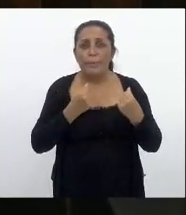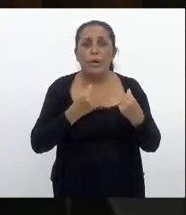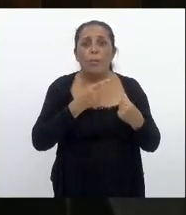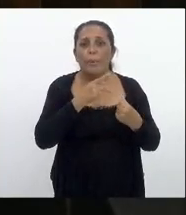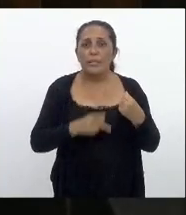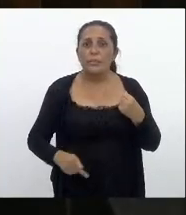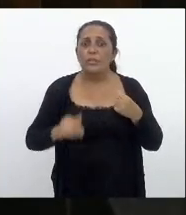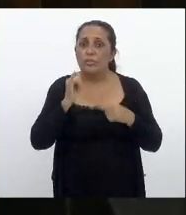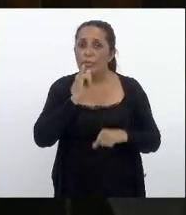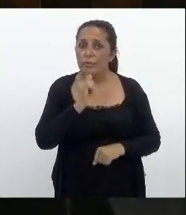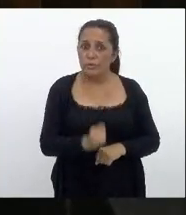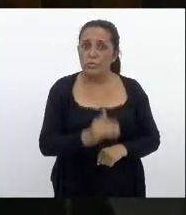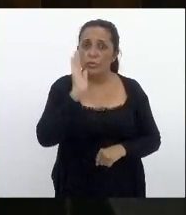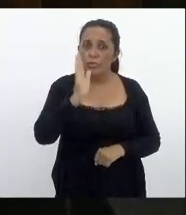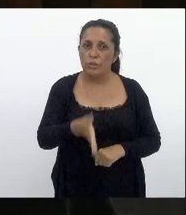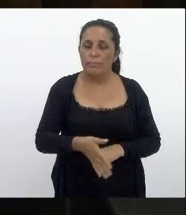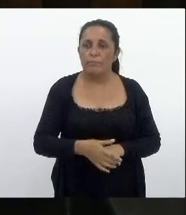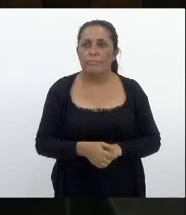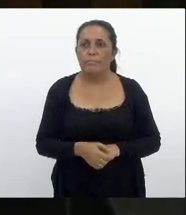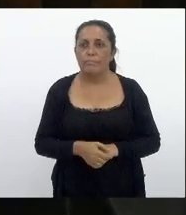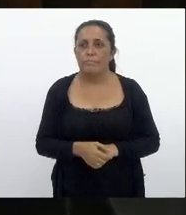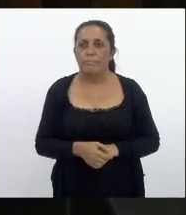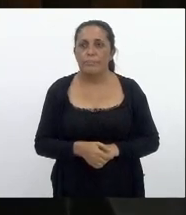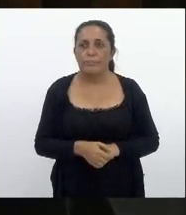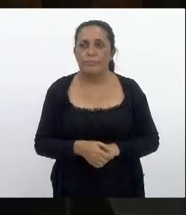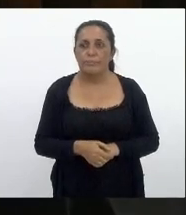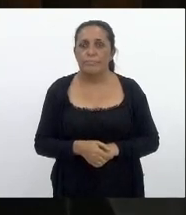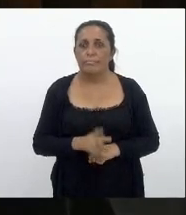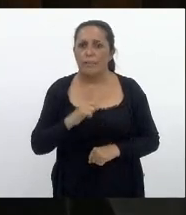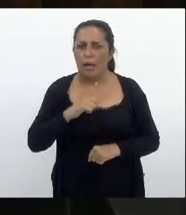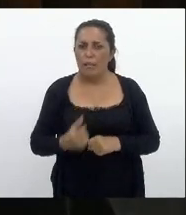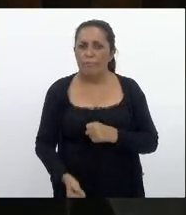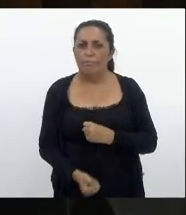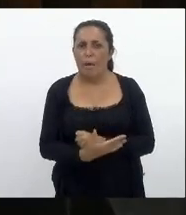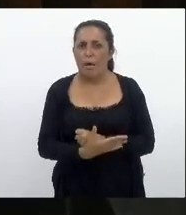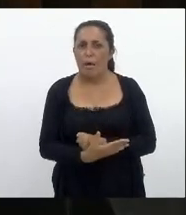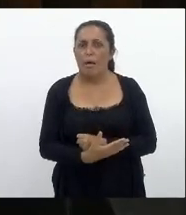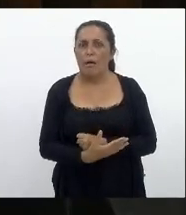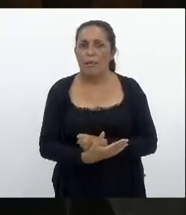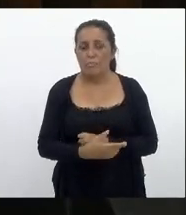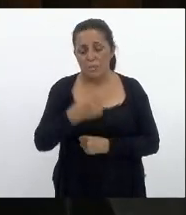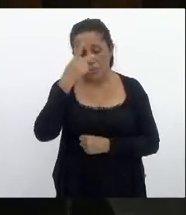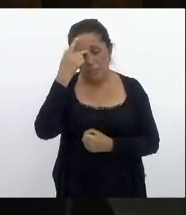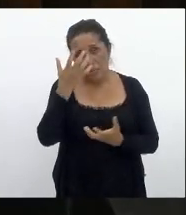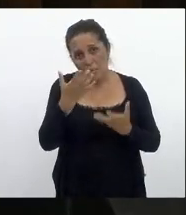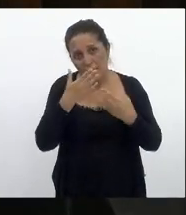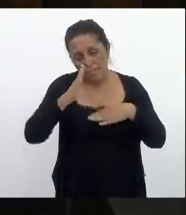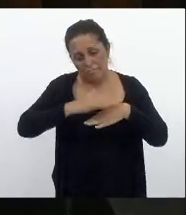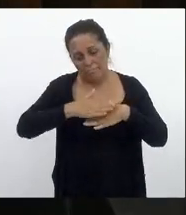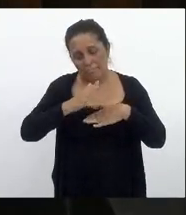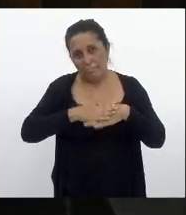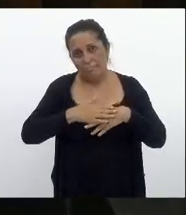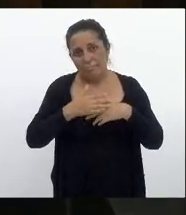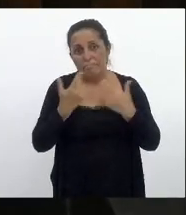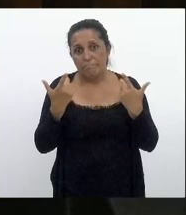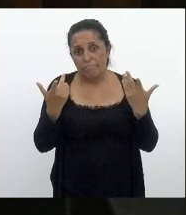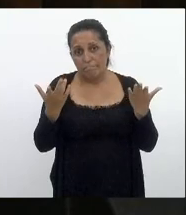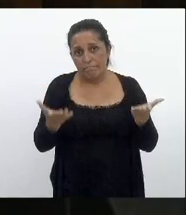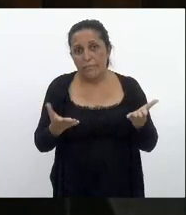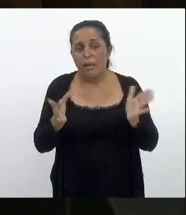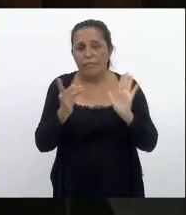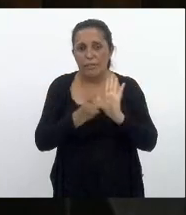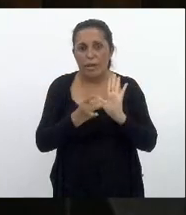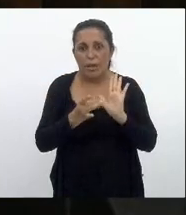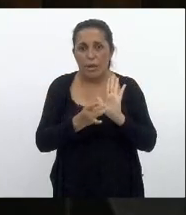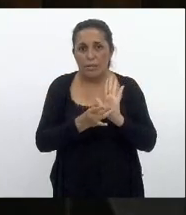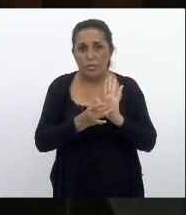avisou o golpe está aí cai quem quer essa é a grande realidade chegou a